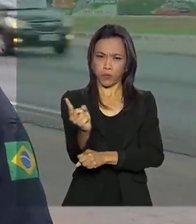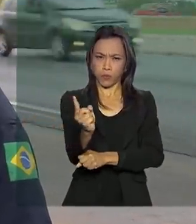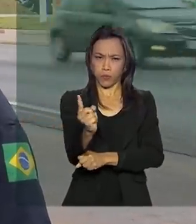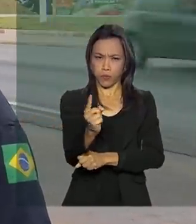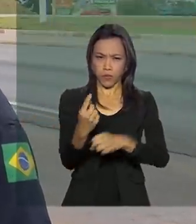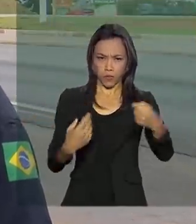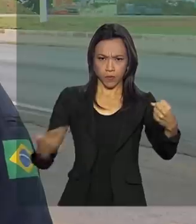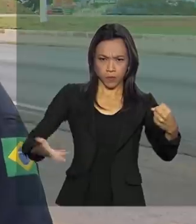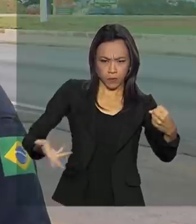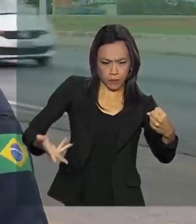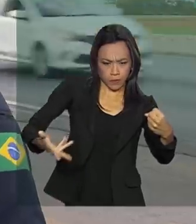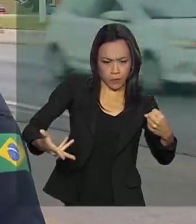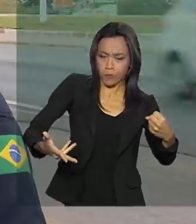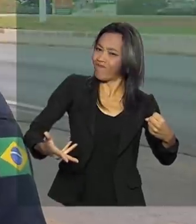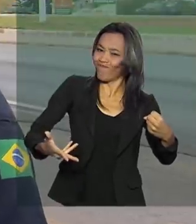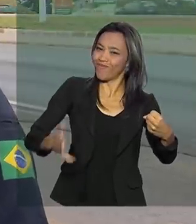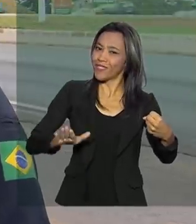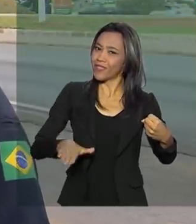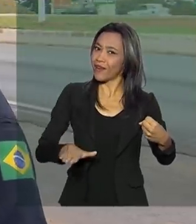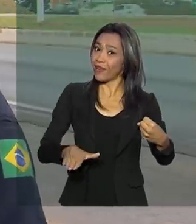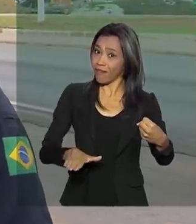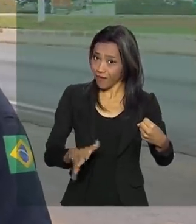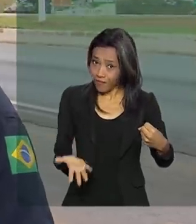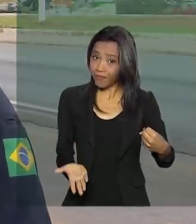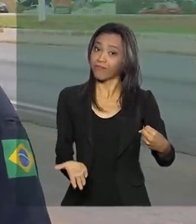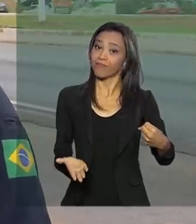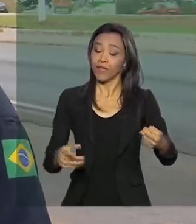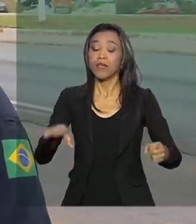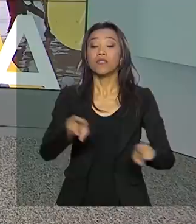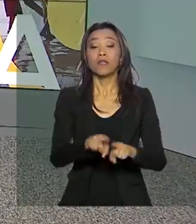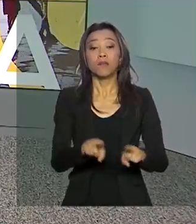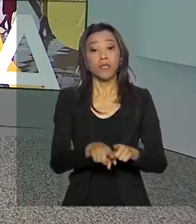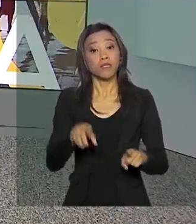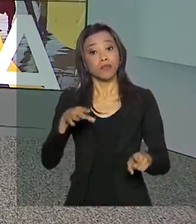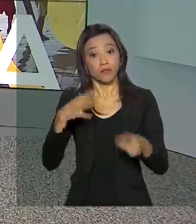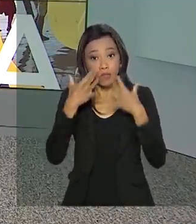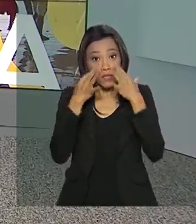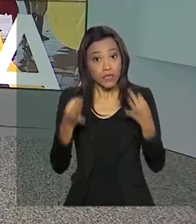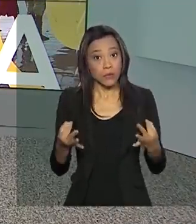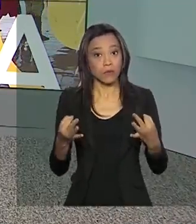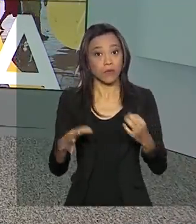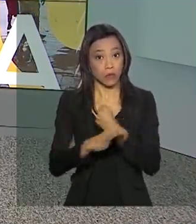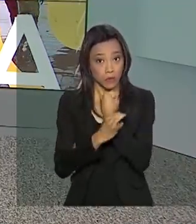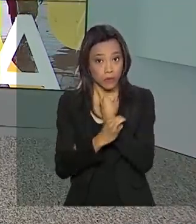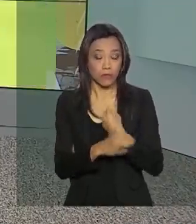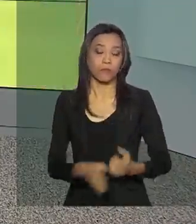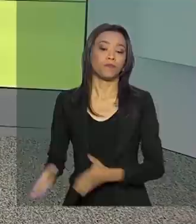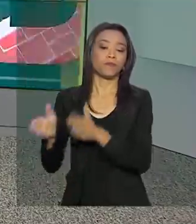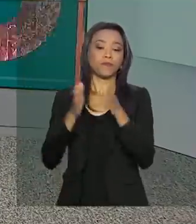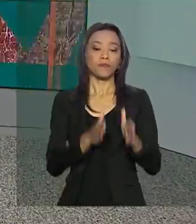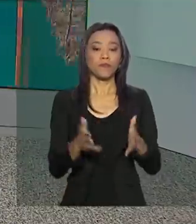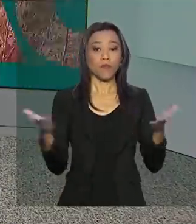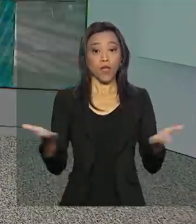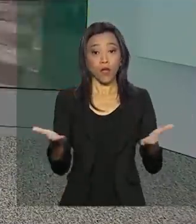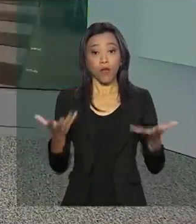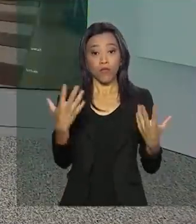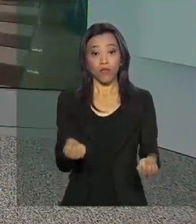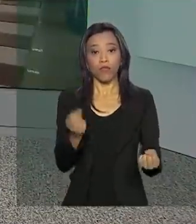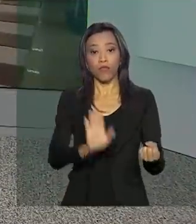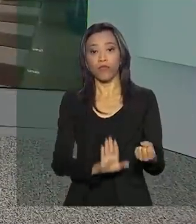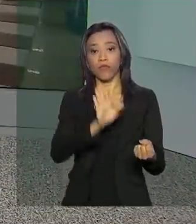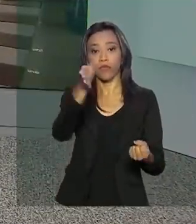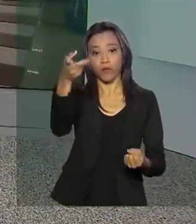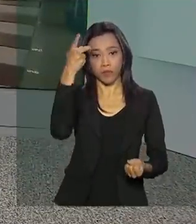período com chuva. E atenção também aos seus equipamentos obrigatórios. Olha, e a gente segue agora até São Paulo,